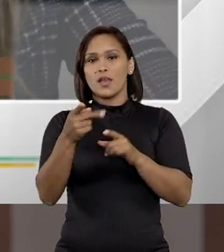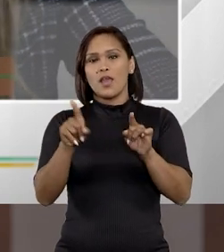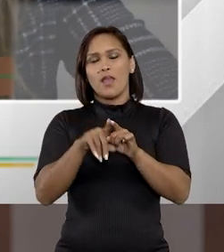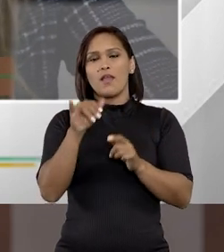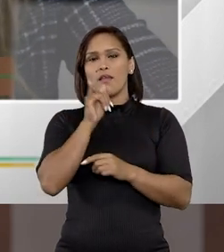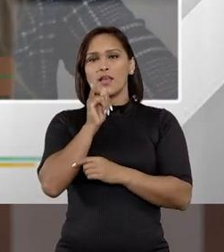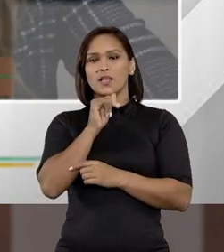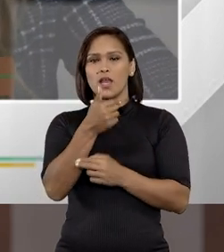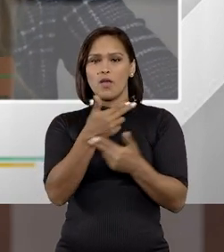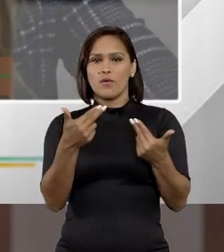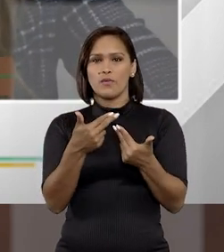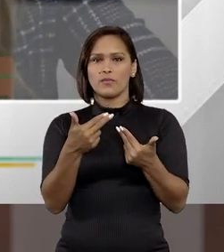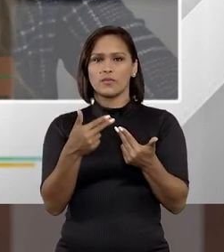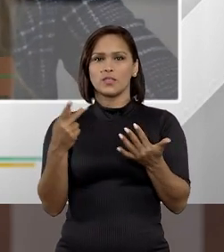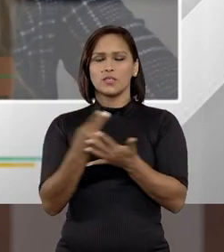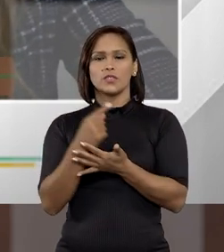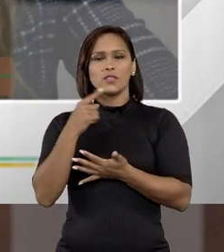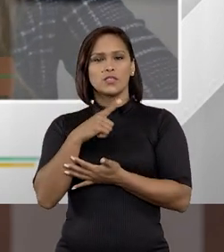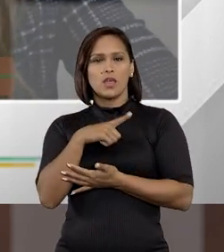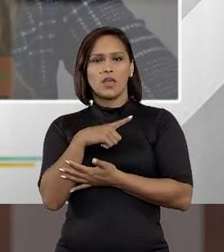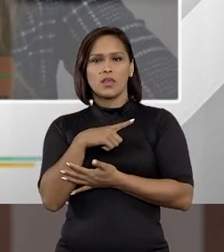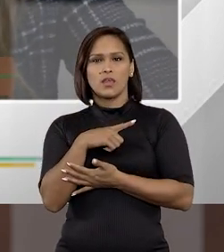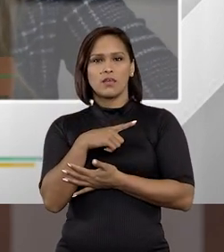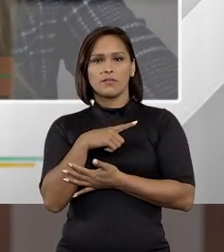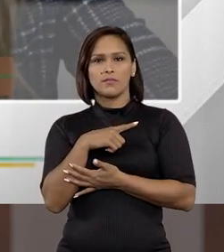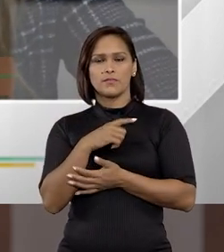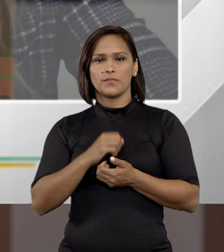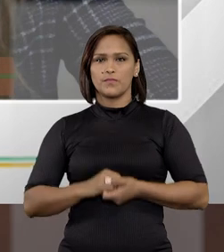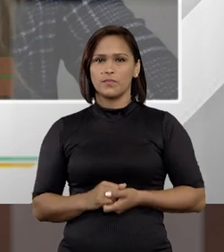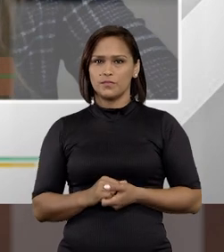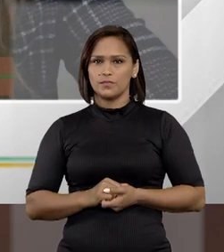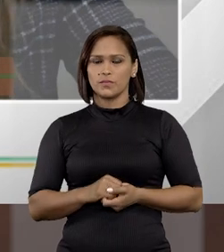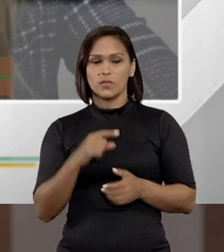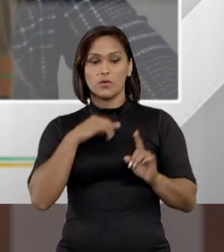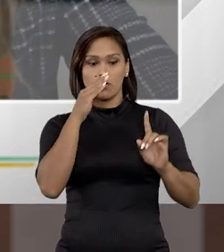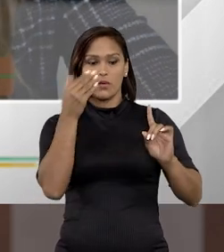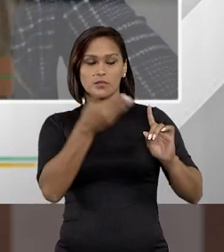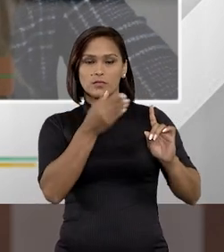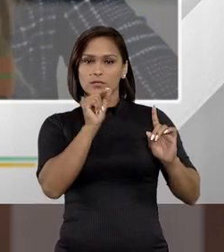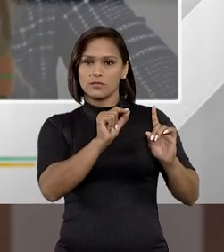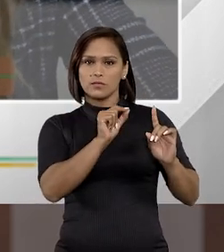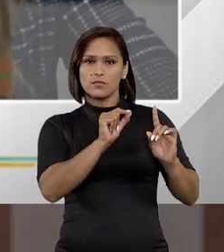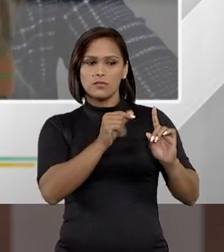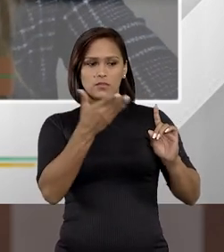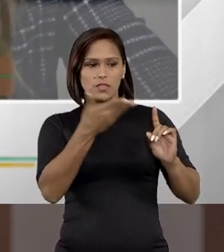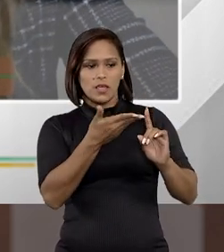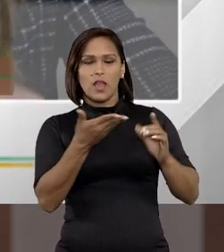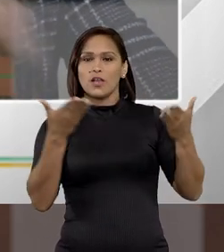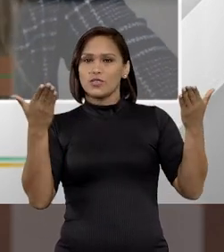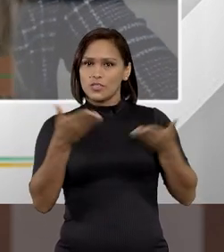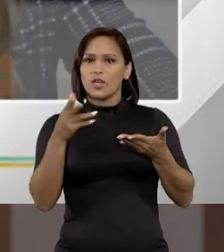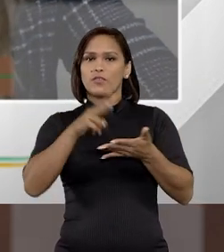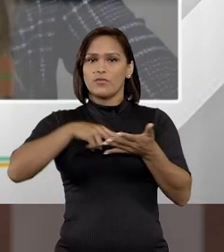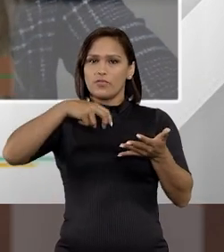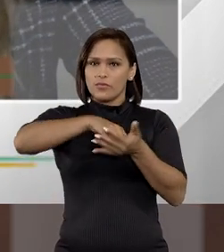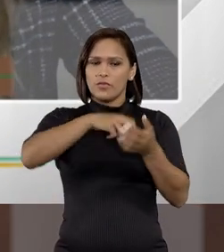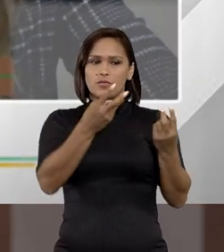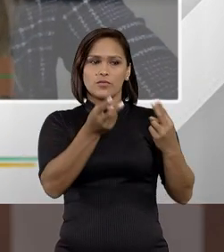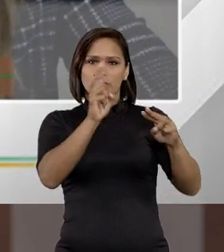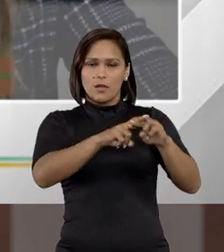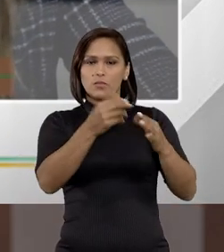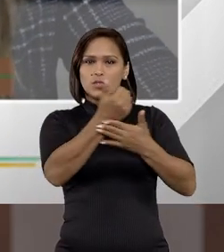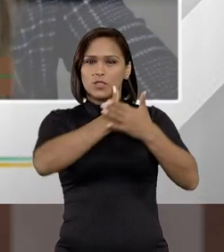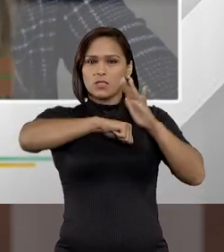por exemplo, muitas vezes a gente tem aí um caso de um acusado que ele já foi condenado por um